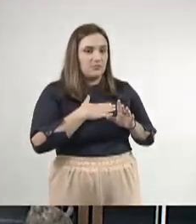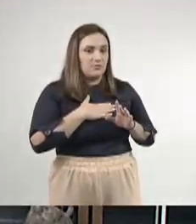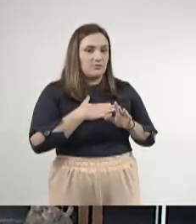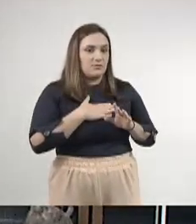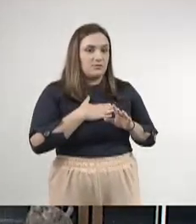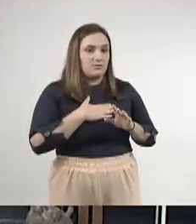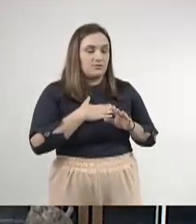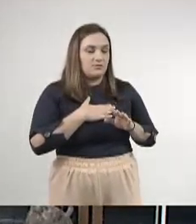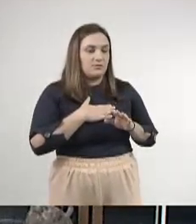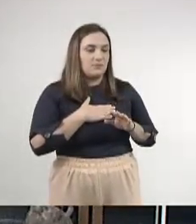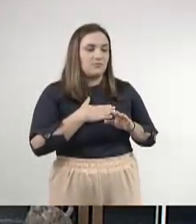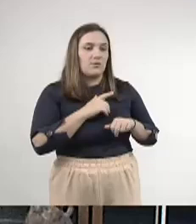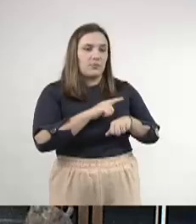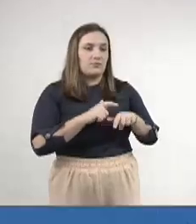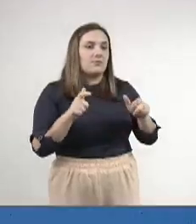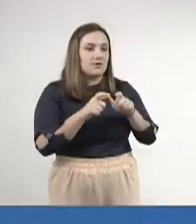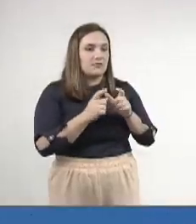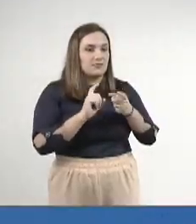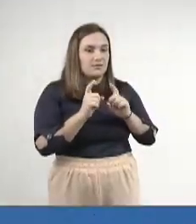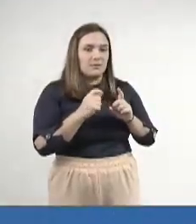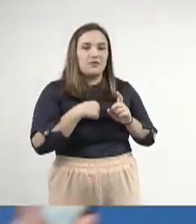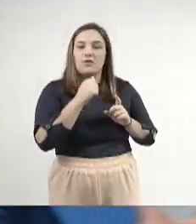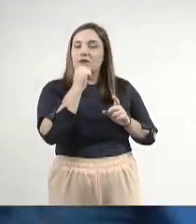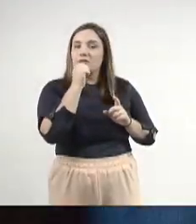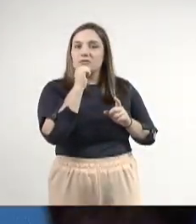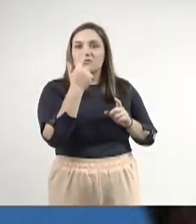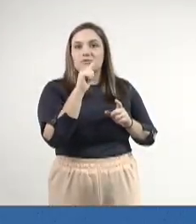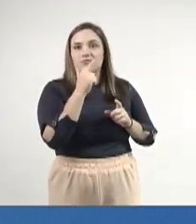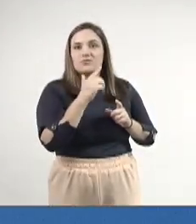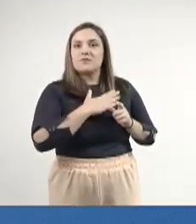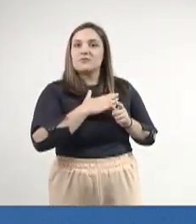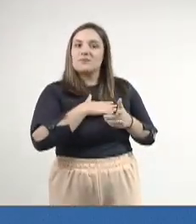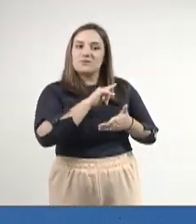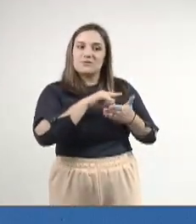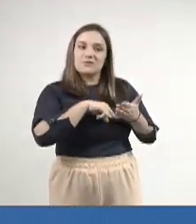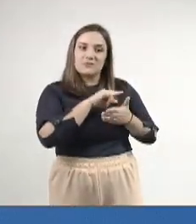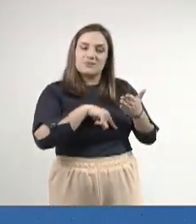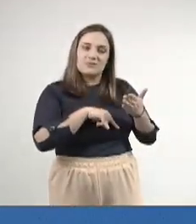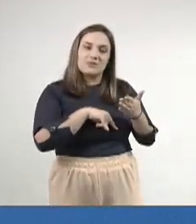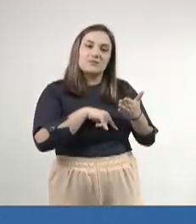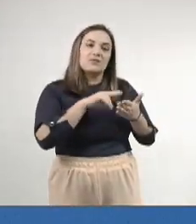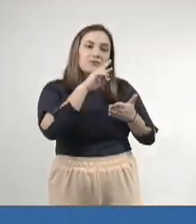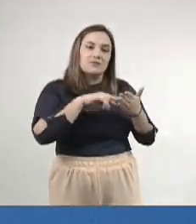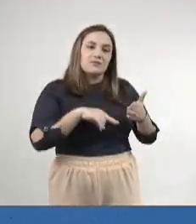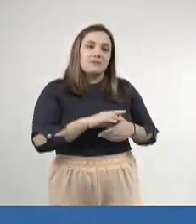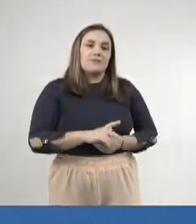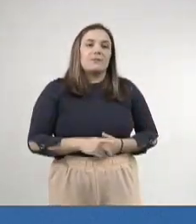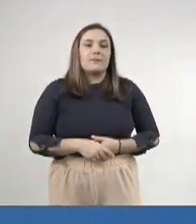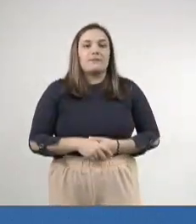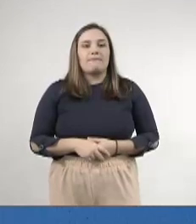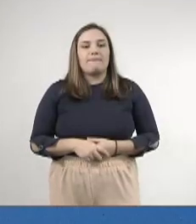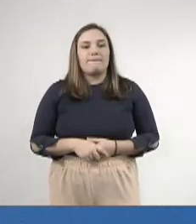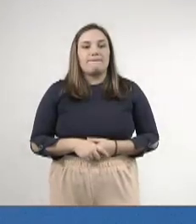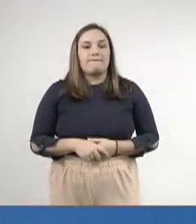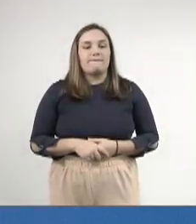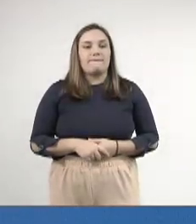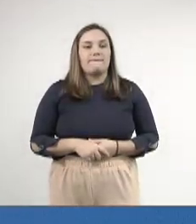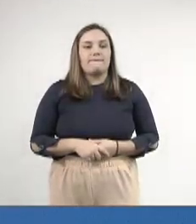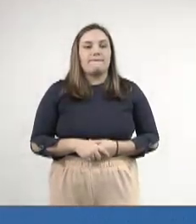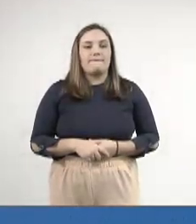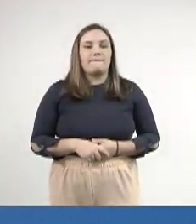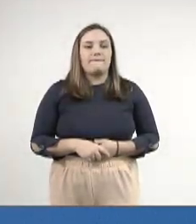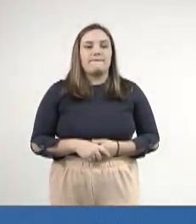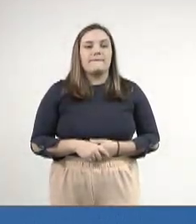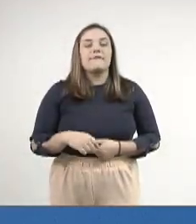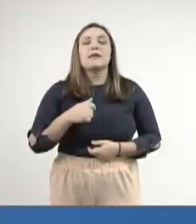do pequeno expediente, ainda não estava o meu expediente em mãos para fazer a leitura, portanto solicito a